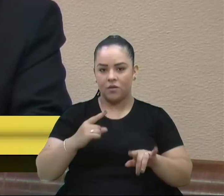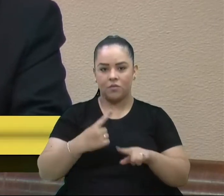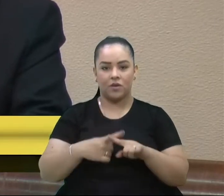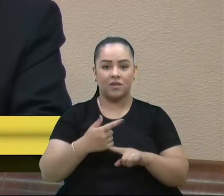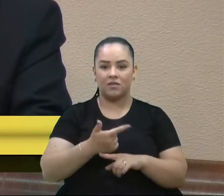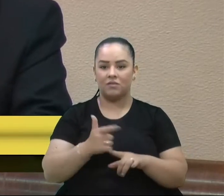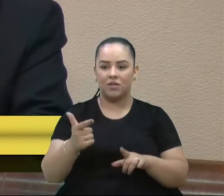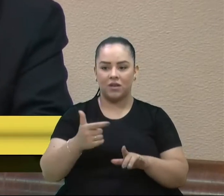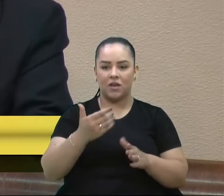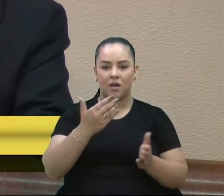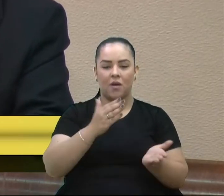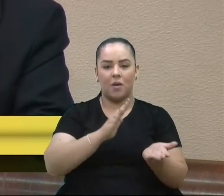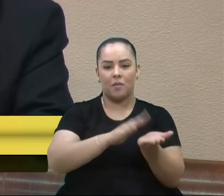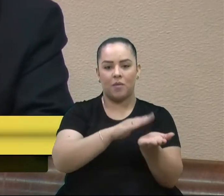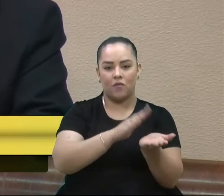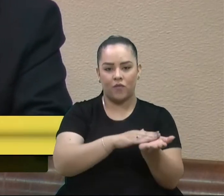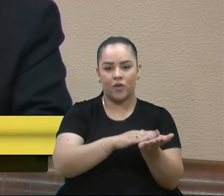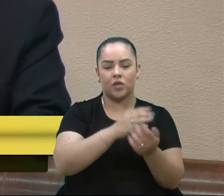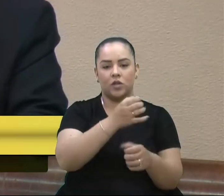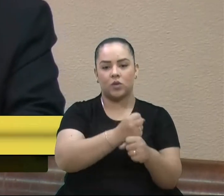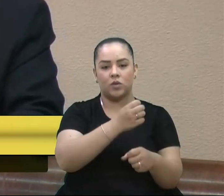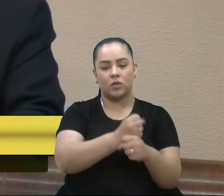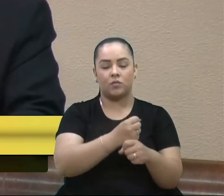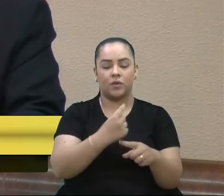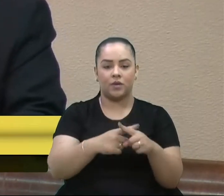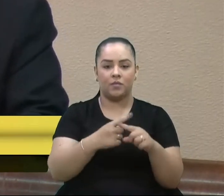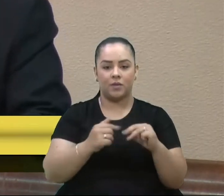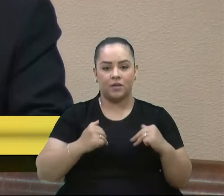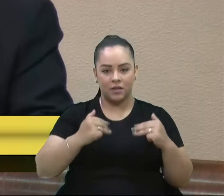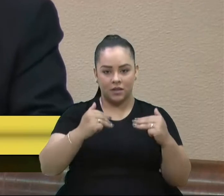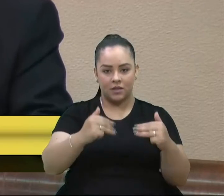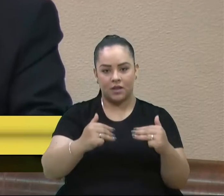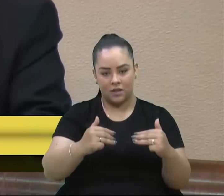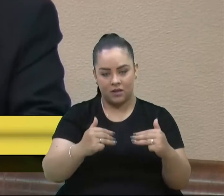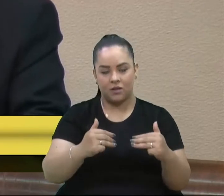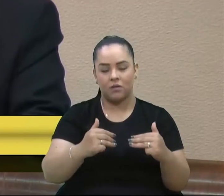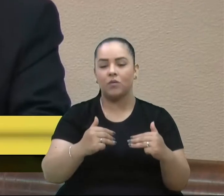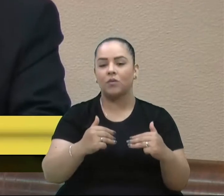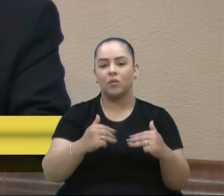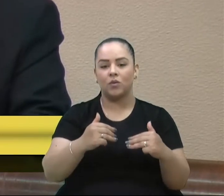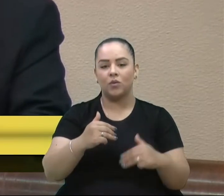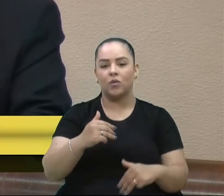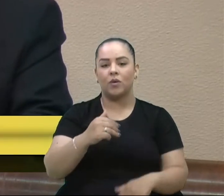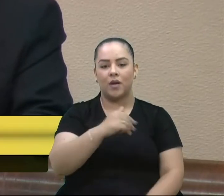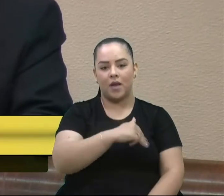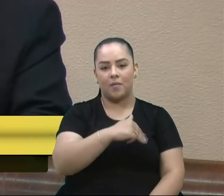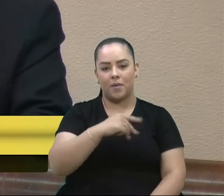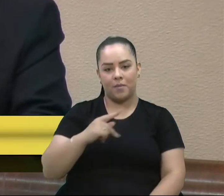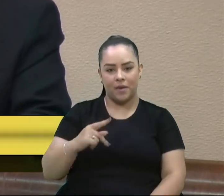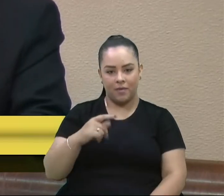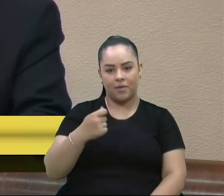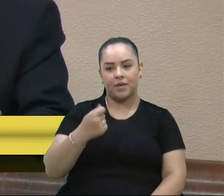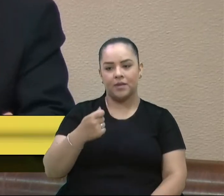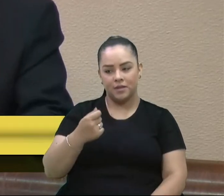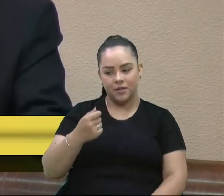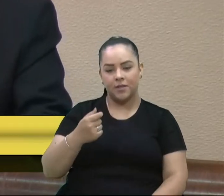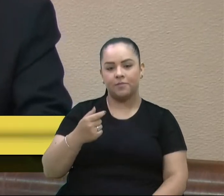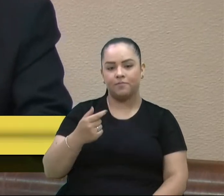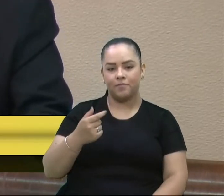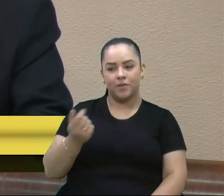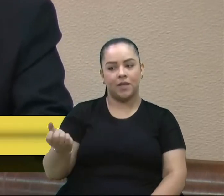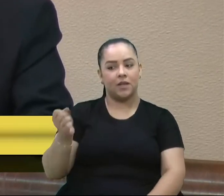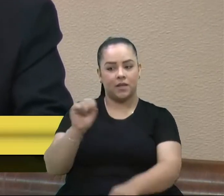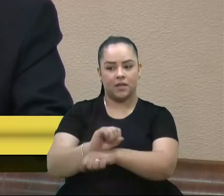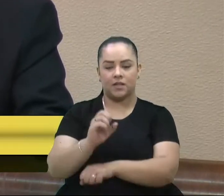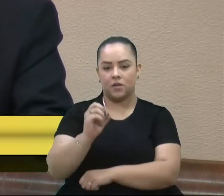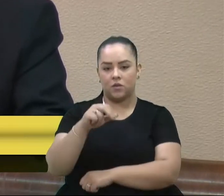de contas, onde o Ministério Público tem que intervir nessas fundações, nessas ONGs, de tal importância que as verbas